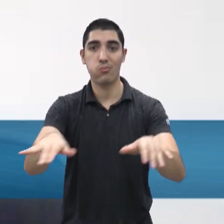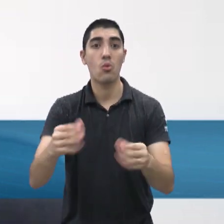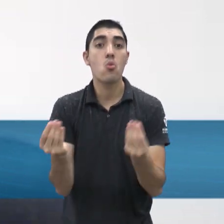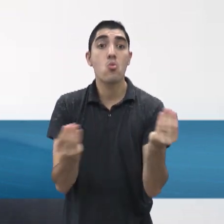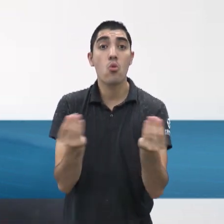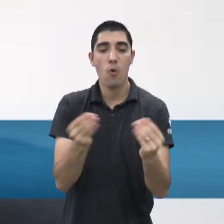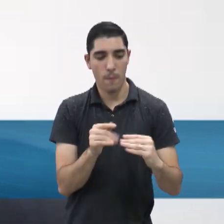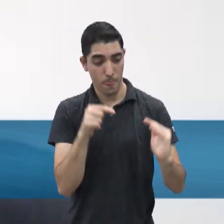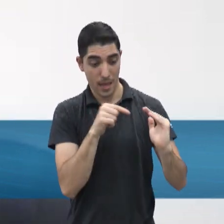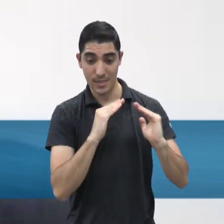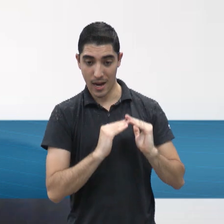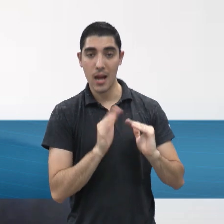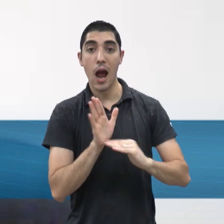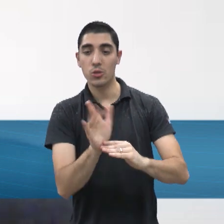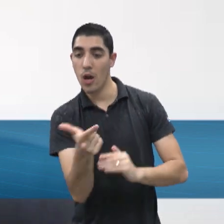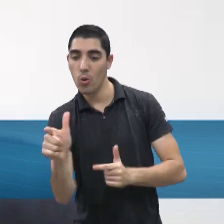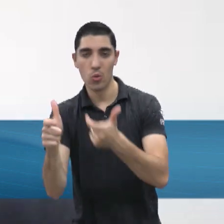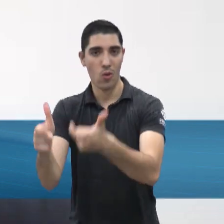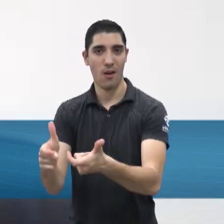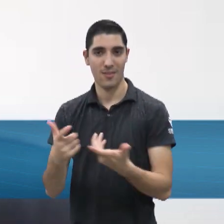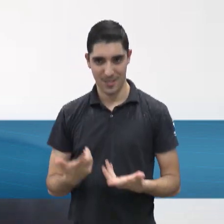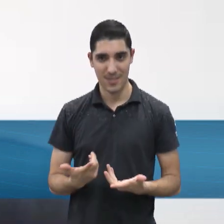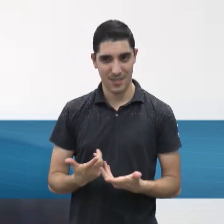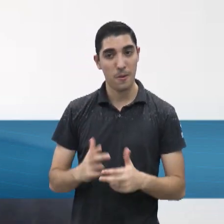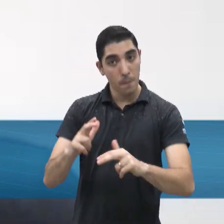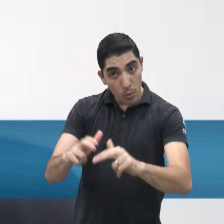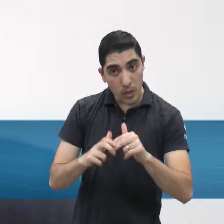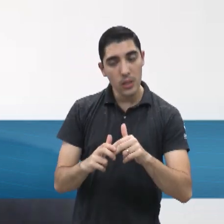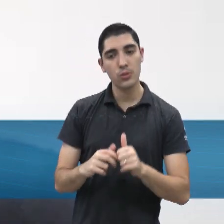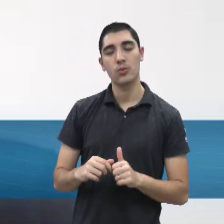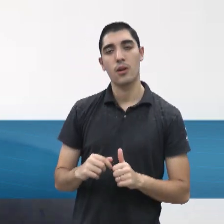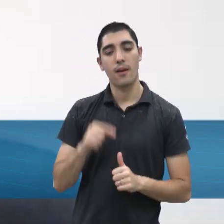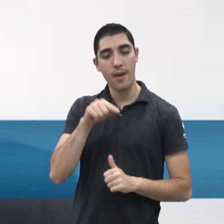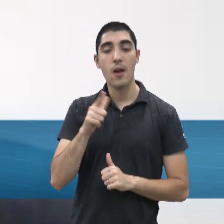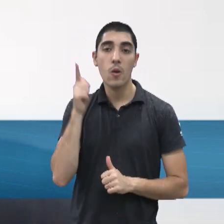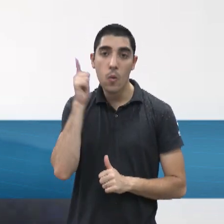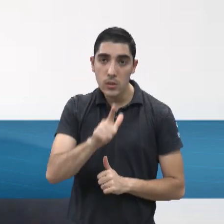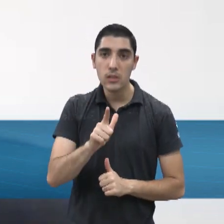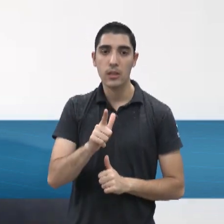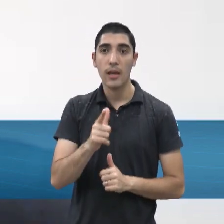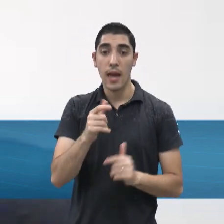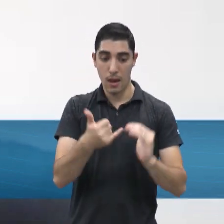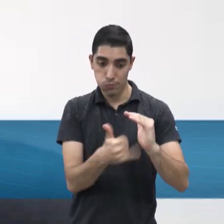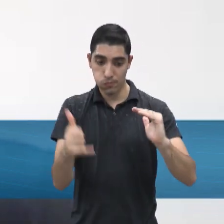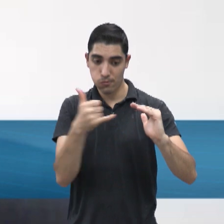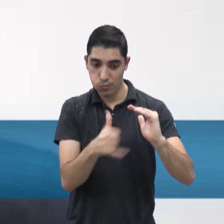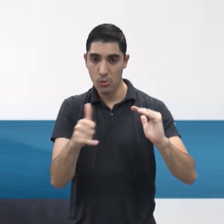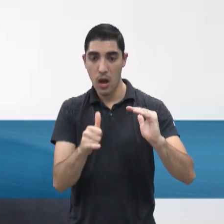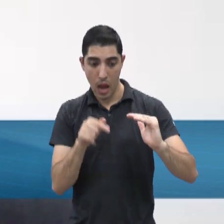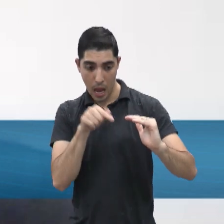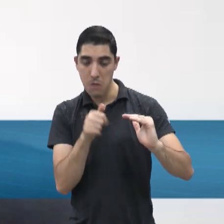cidades sustentáveis e resilientes, elas integram os sistemas de produção de energia, mas principalmente de distribuição, porque,